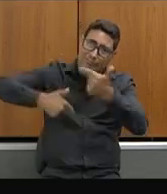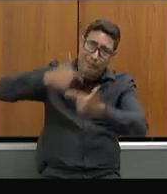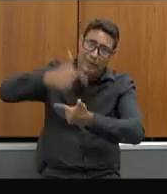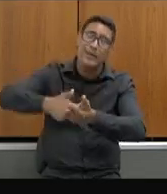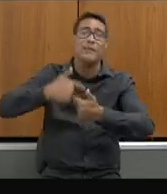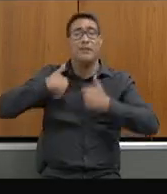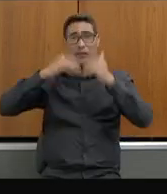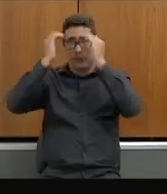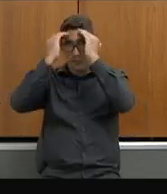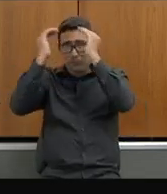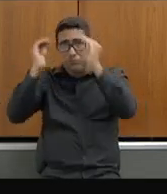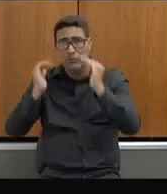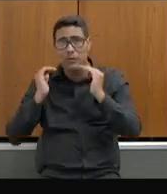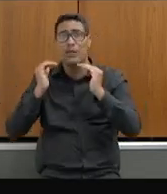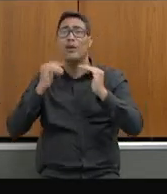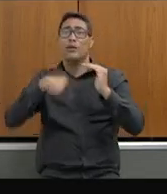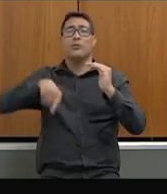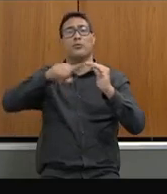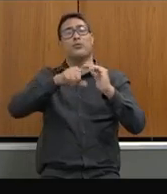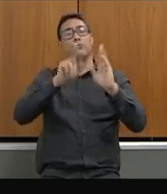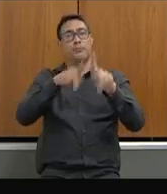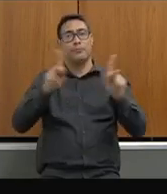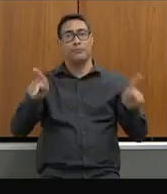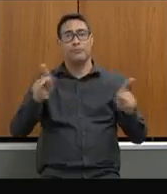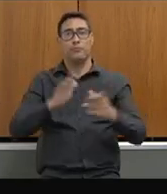respeitando os nossos profissionais